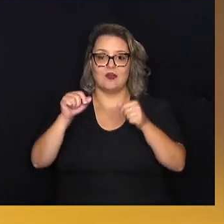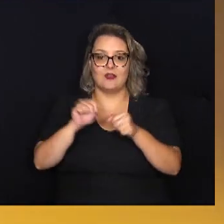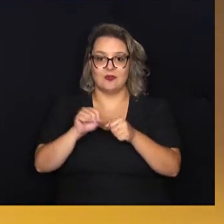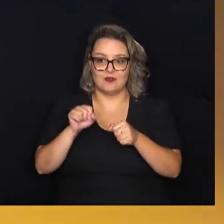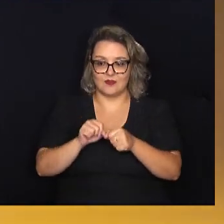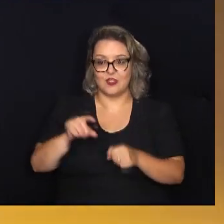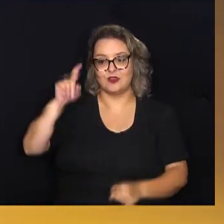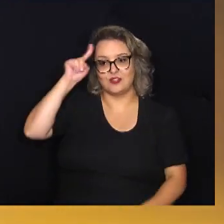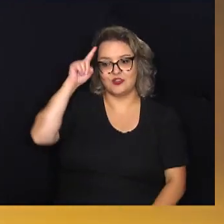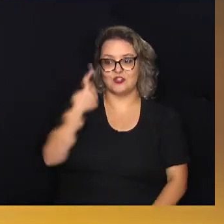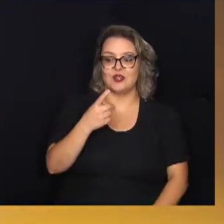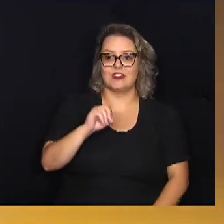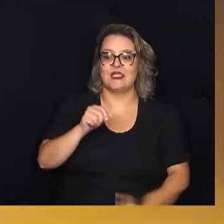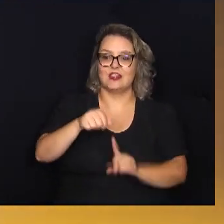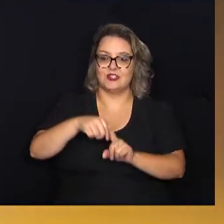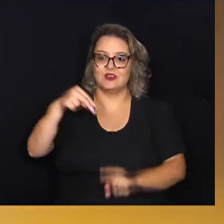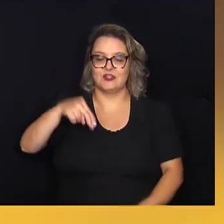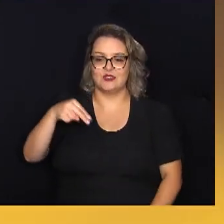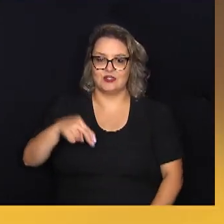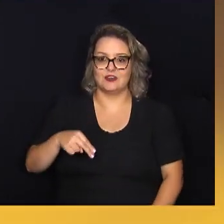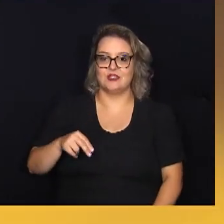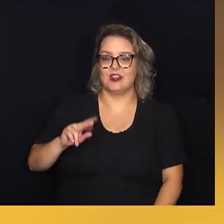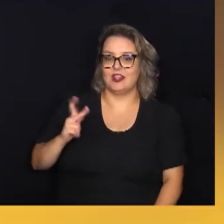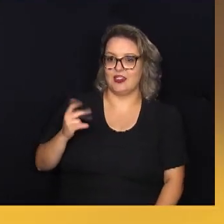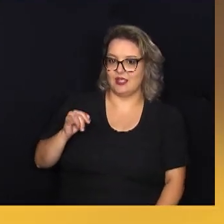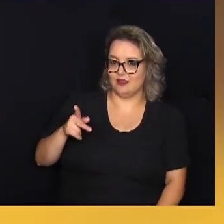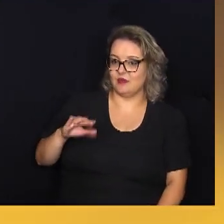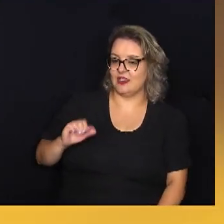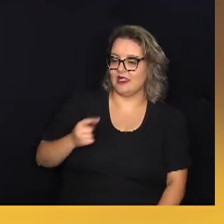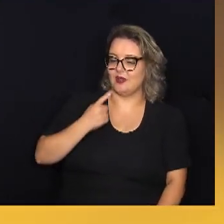dia 10 de novembro, na Ípica Campinas.